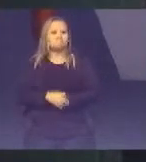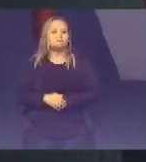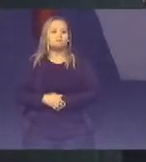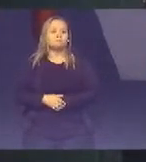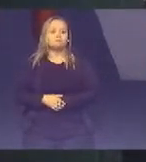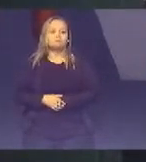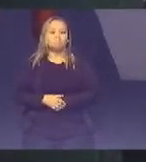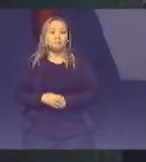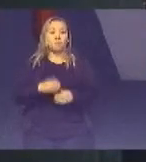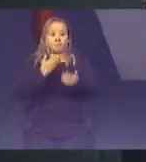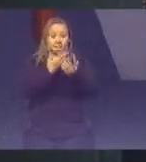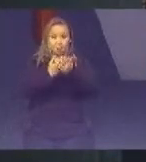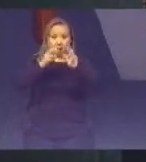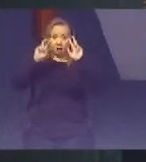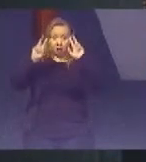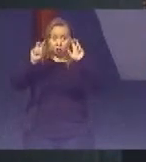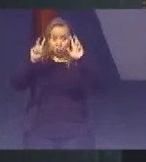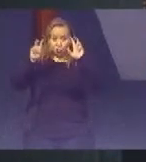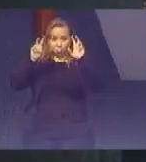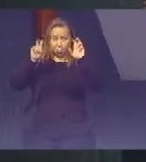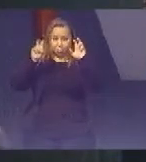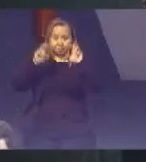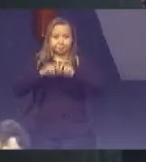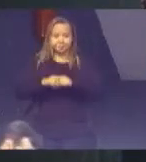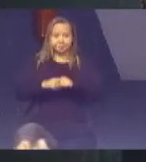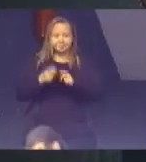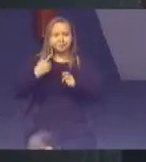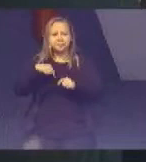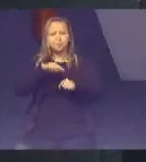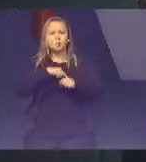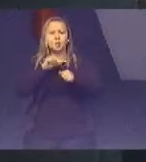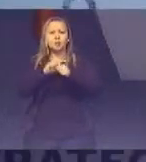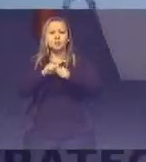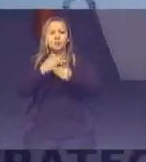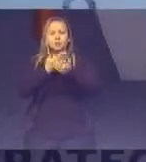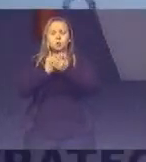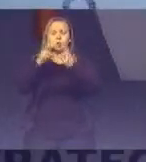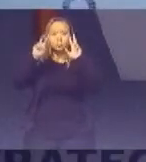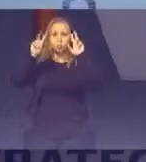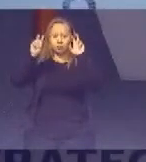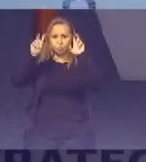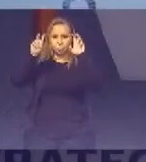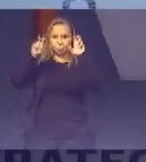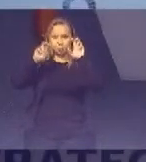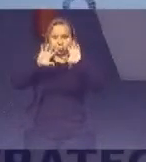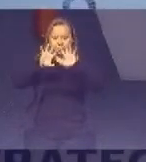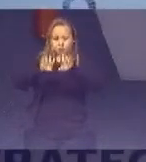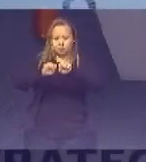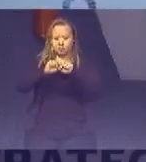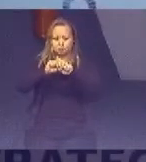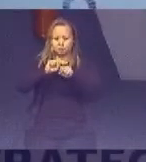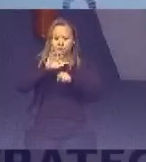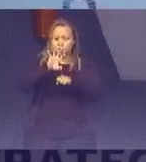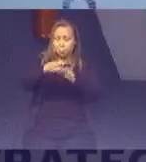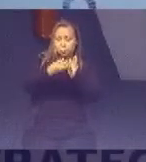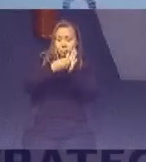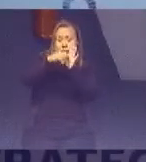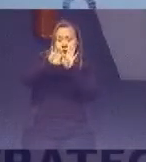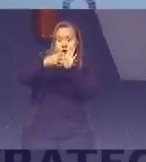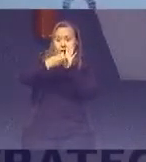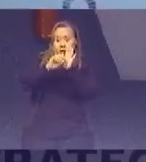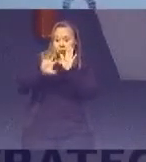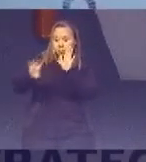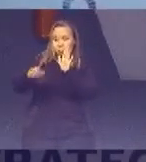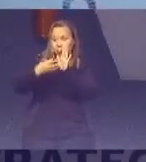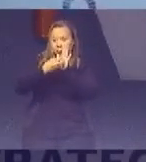Estudo de caso Nós fizemos Um estudo de caso Pegando Um indicador Ou seja Você vai